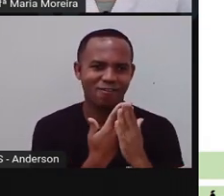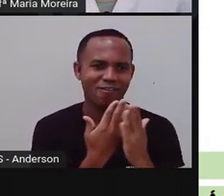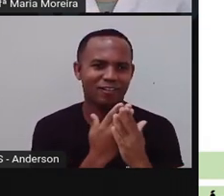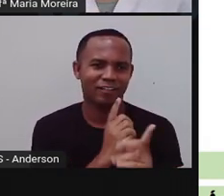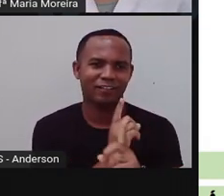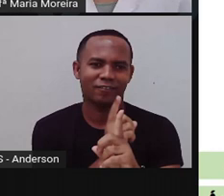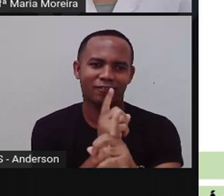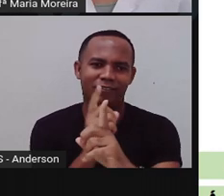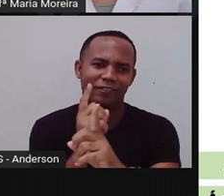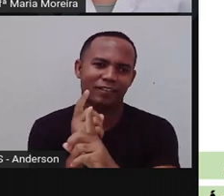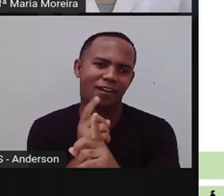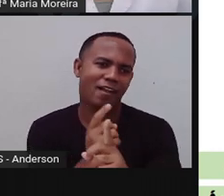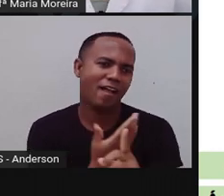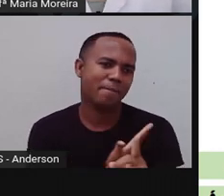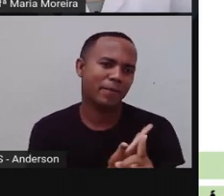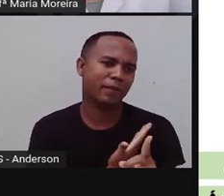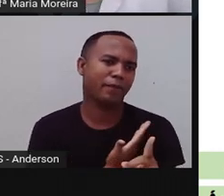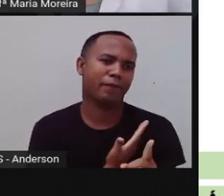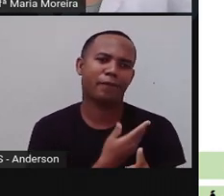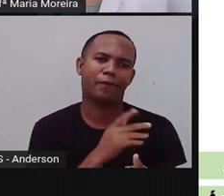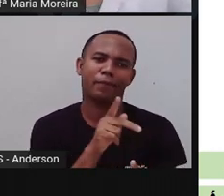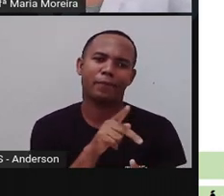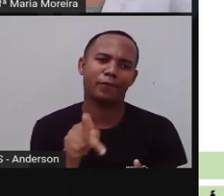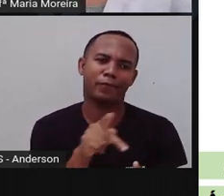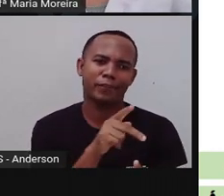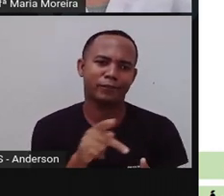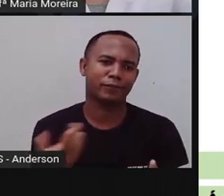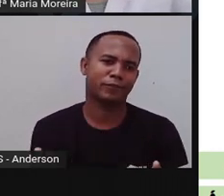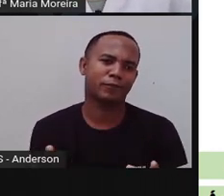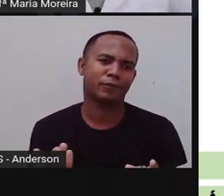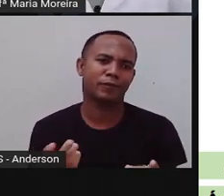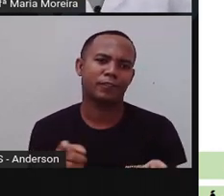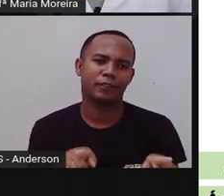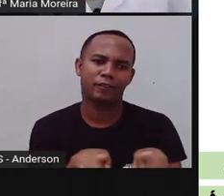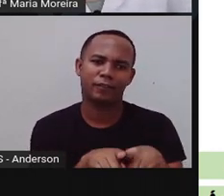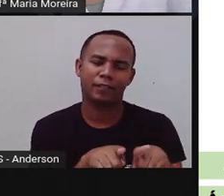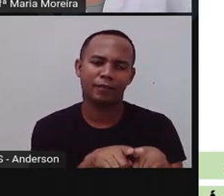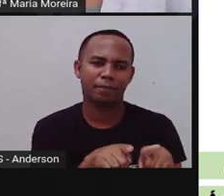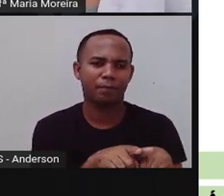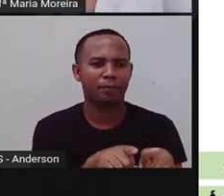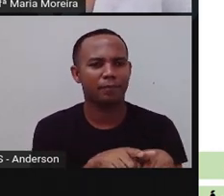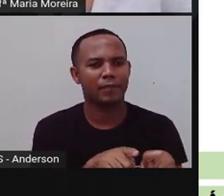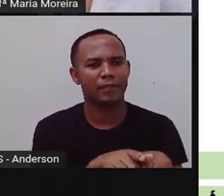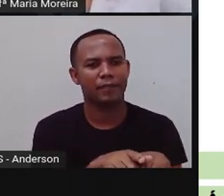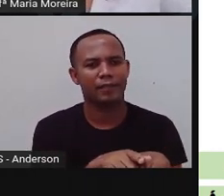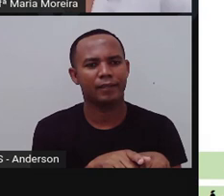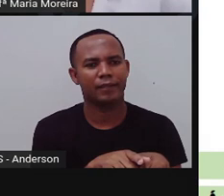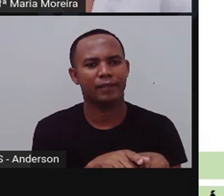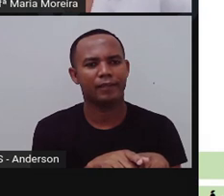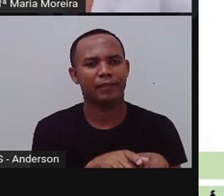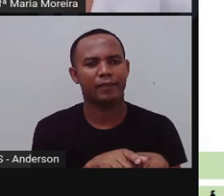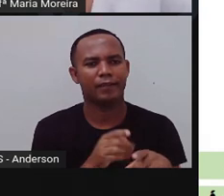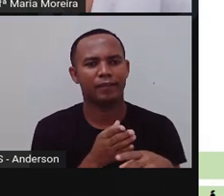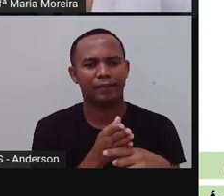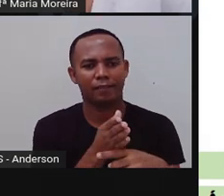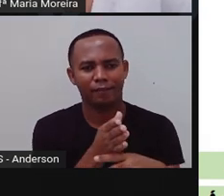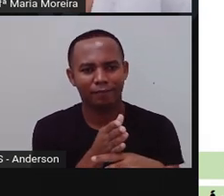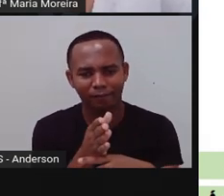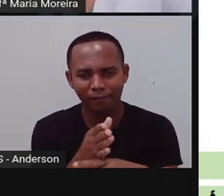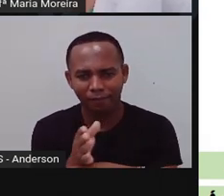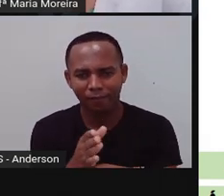encontrar os professores, né? A direção, coordenação, a tia da merenda, o porteiro.